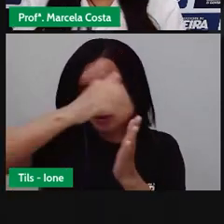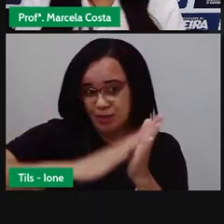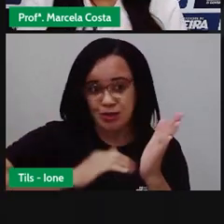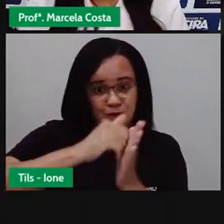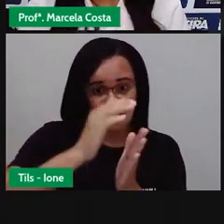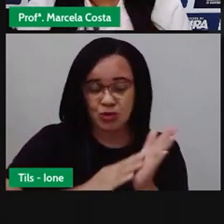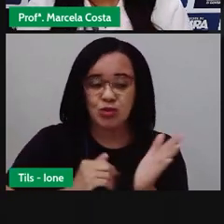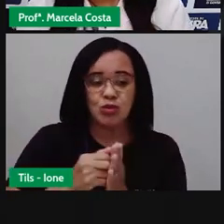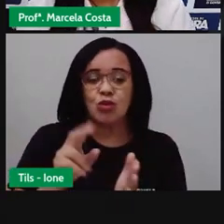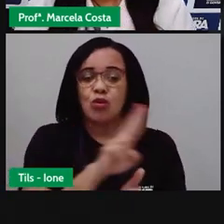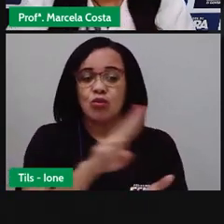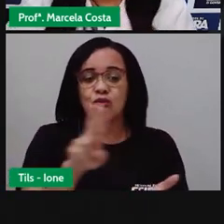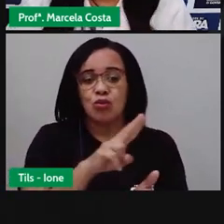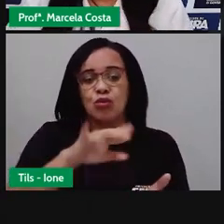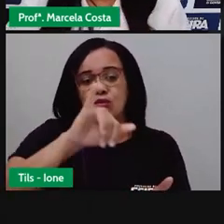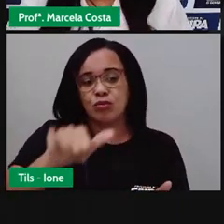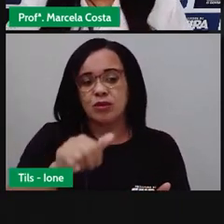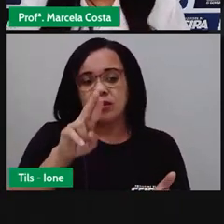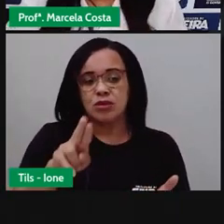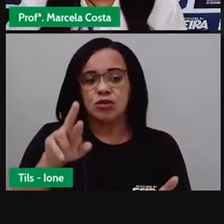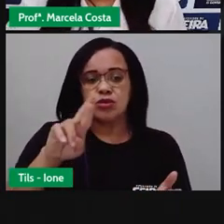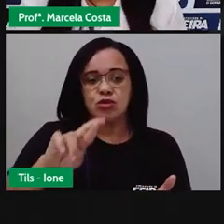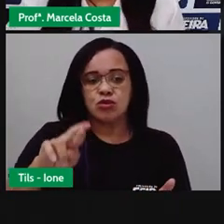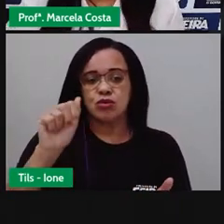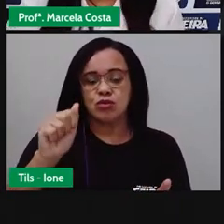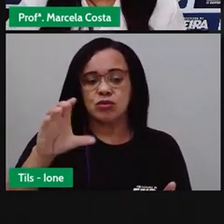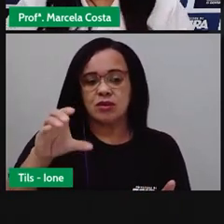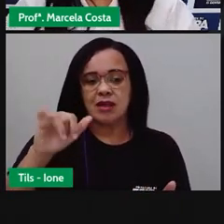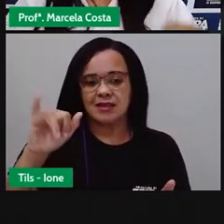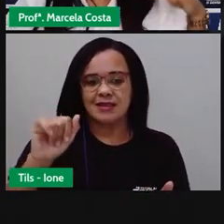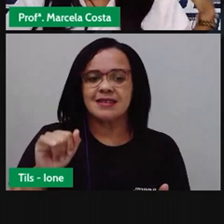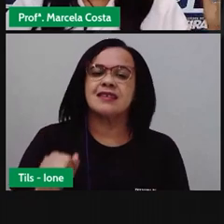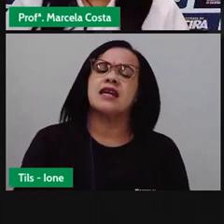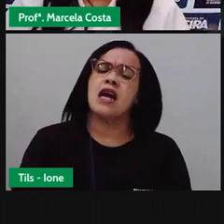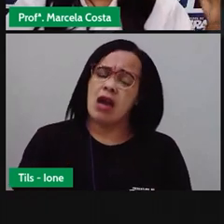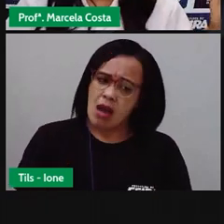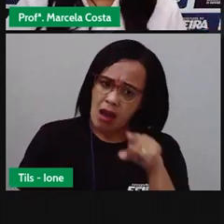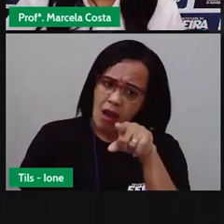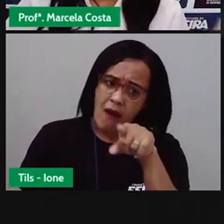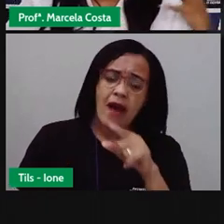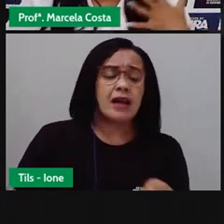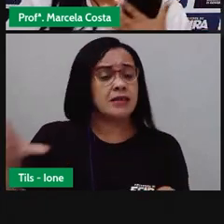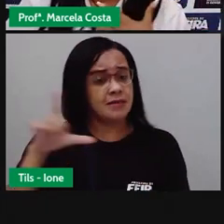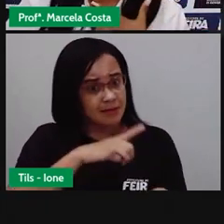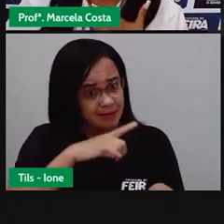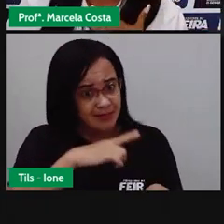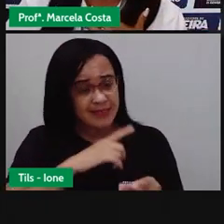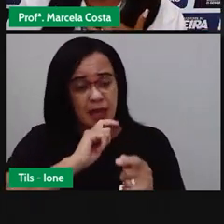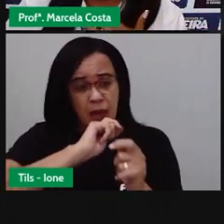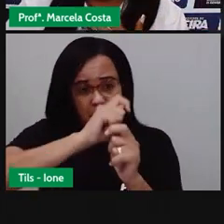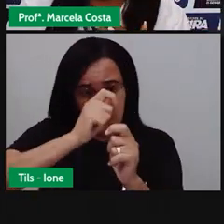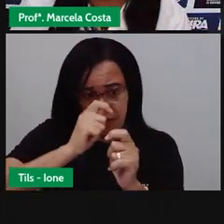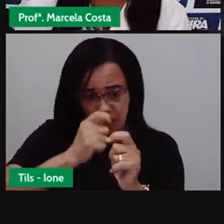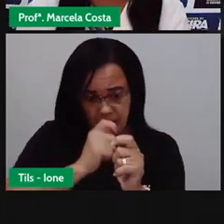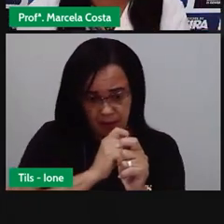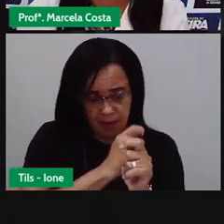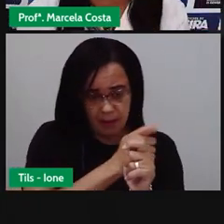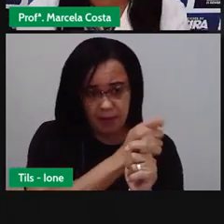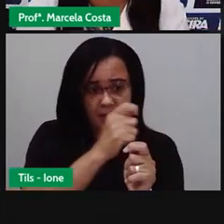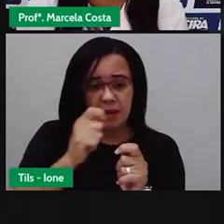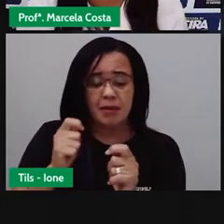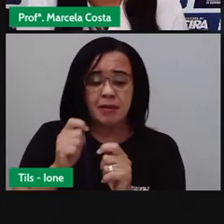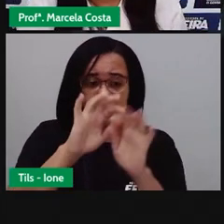Dória. Que ele também tem aqui na nossa cidade algumas esculturas que são de autoria dele.